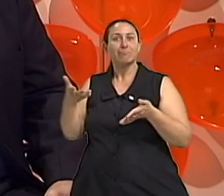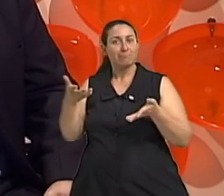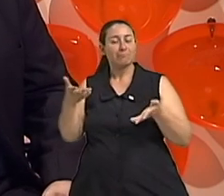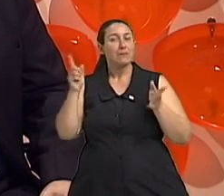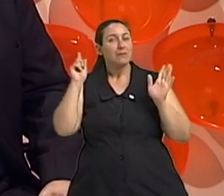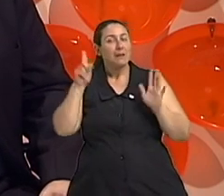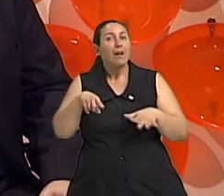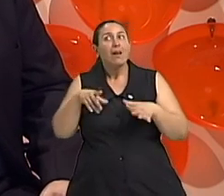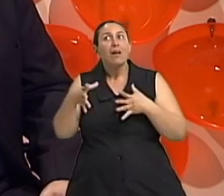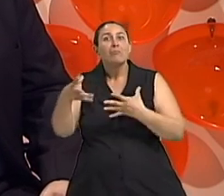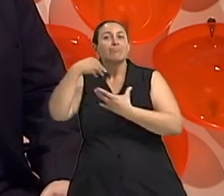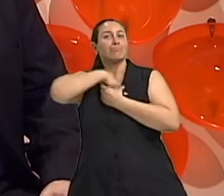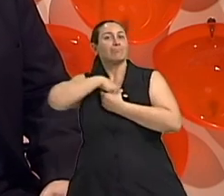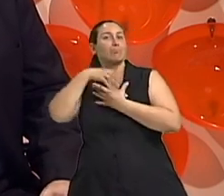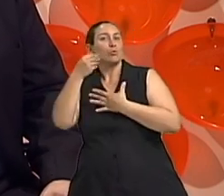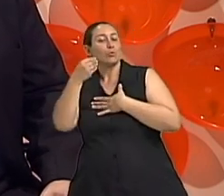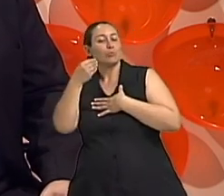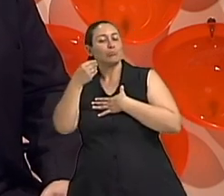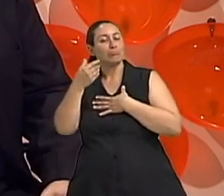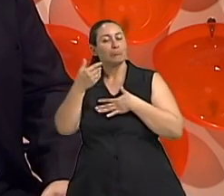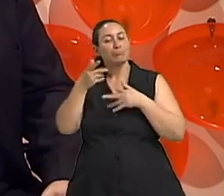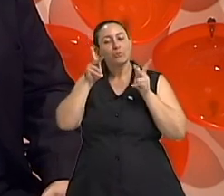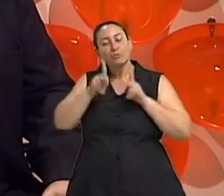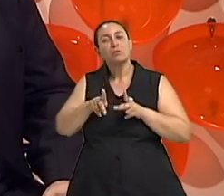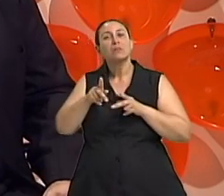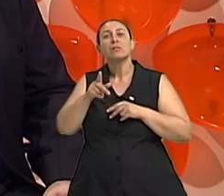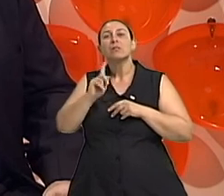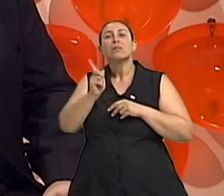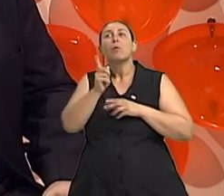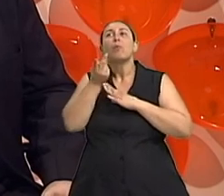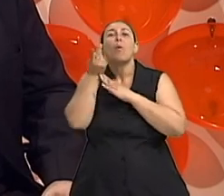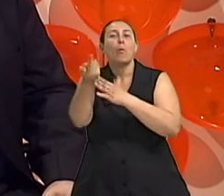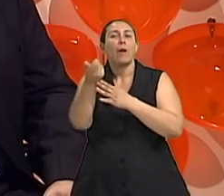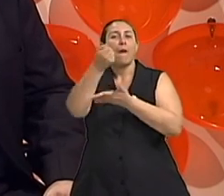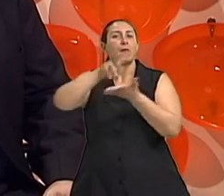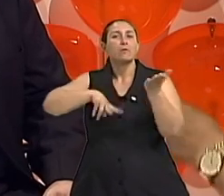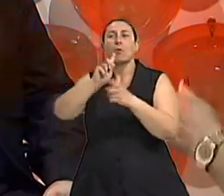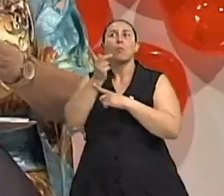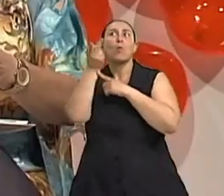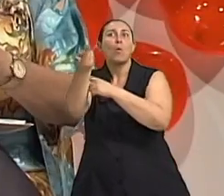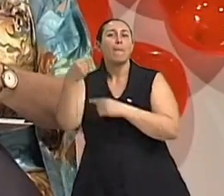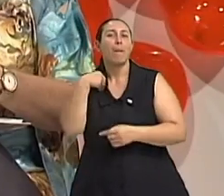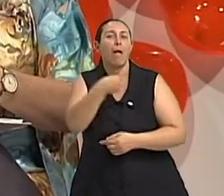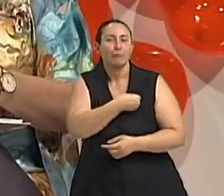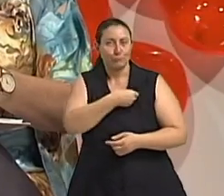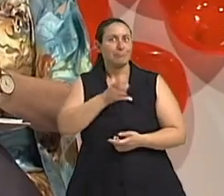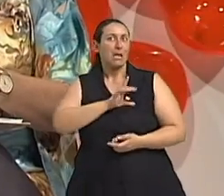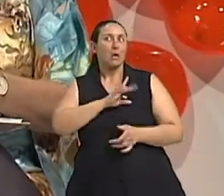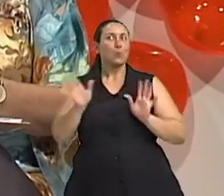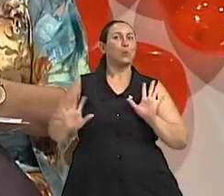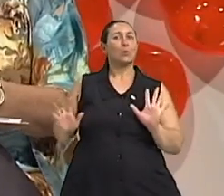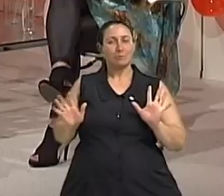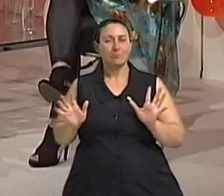íntimo, pode fazer com que essas pessoas não busquem a avaliação adequada e o tratamento adequado. E o que vai ser fundamental,